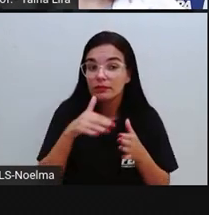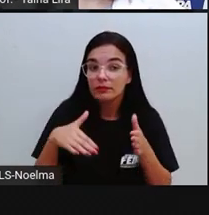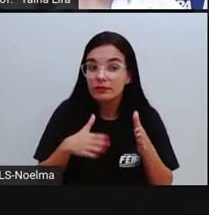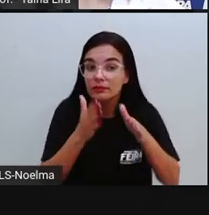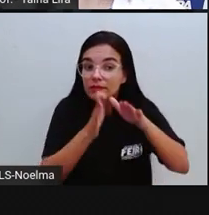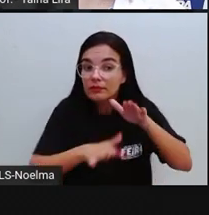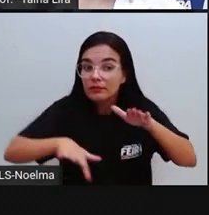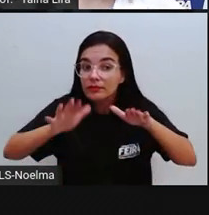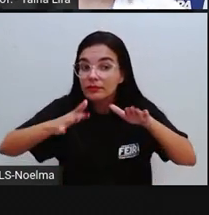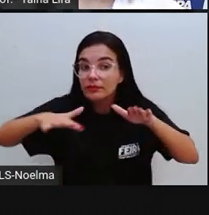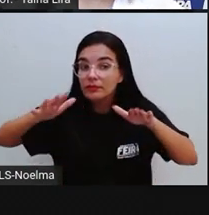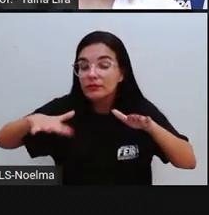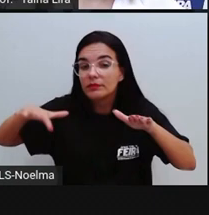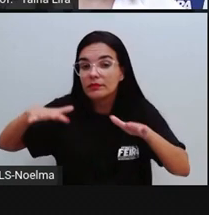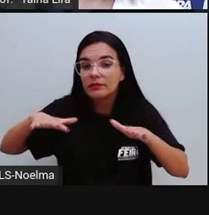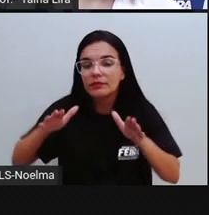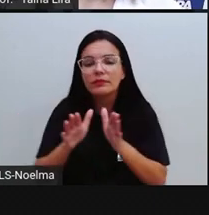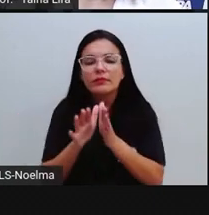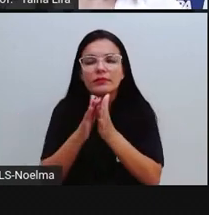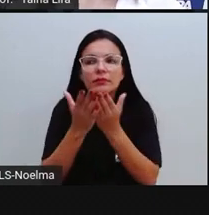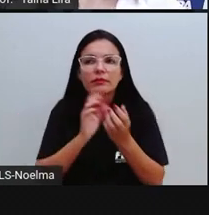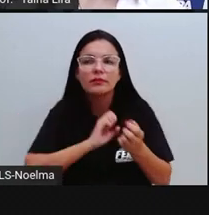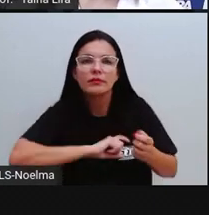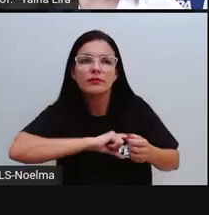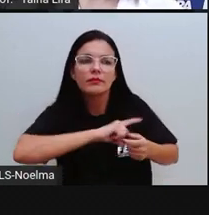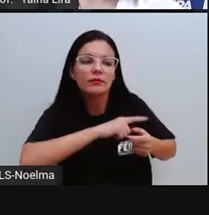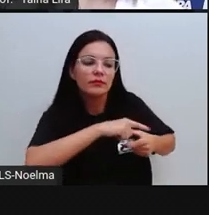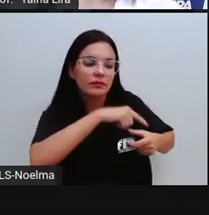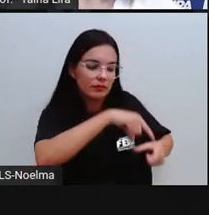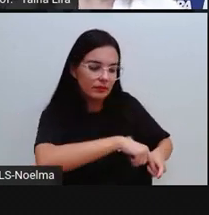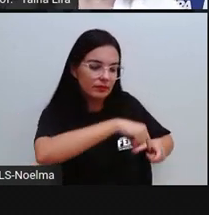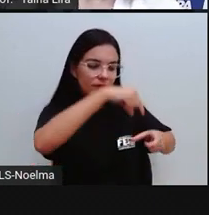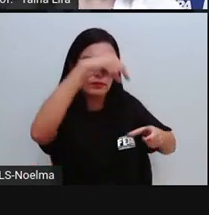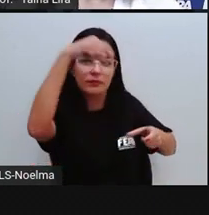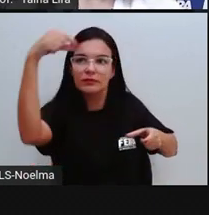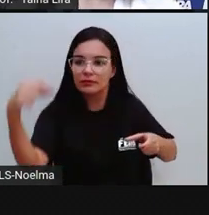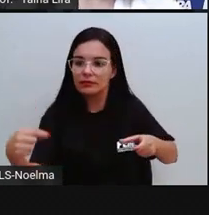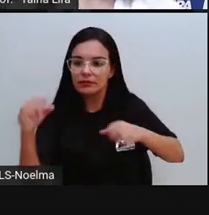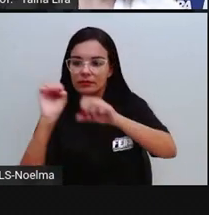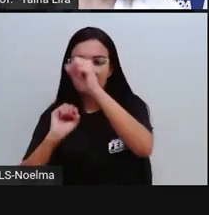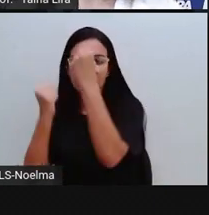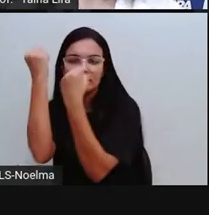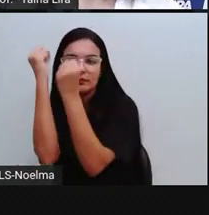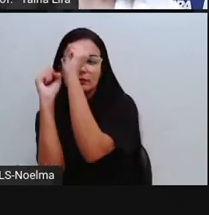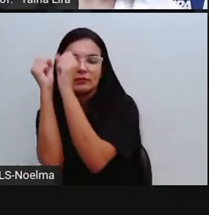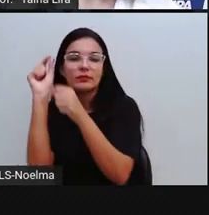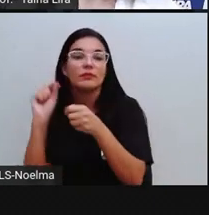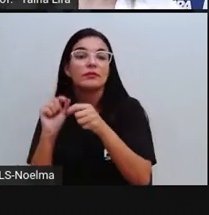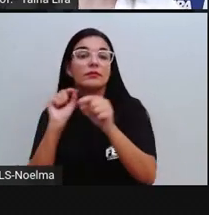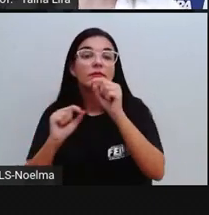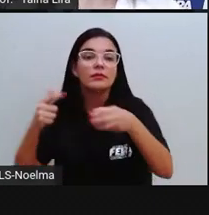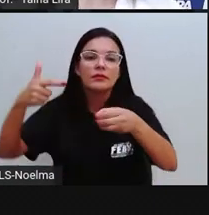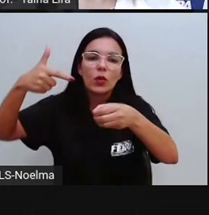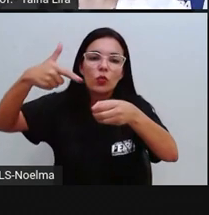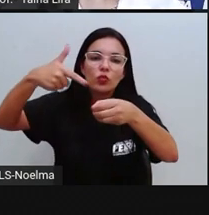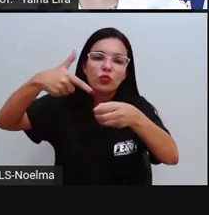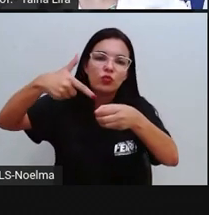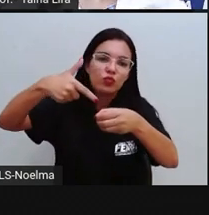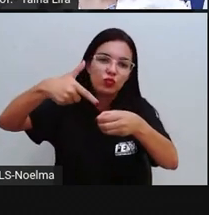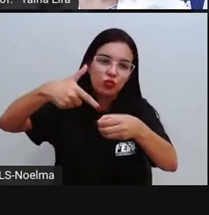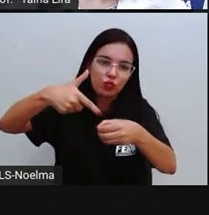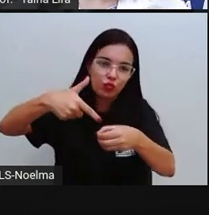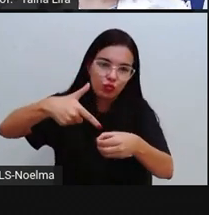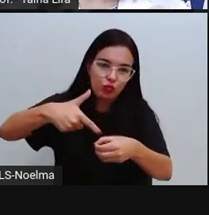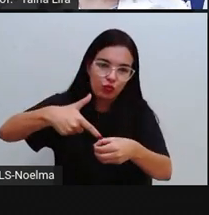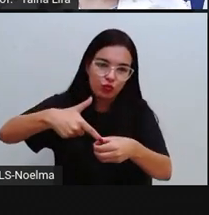mineral. Quando ele é mandado para a indústria, ele pode virar, ó, combustível. Importantíssimo, é